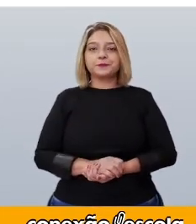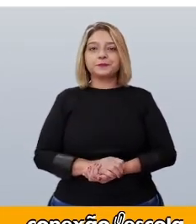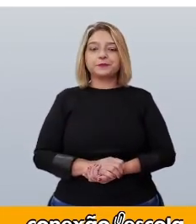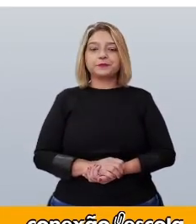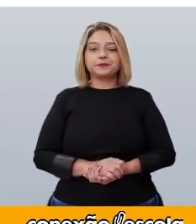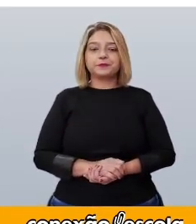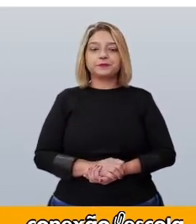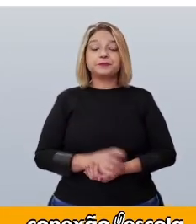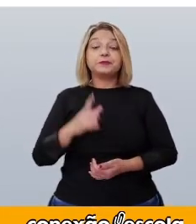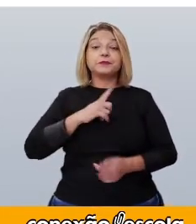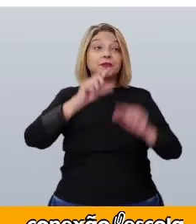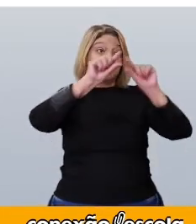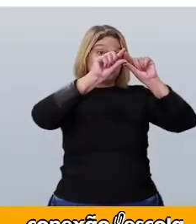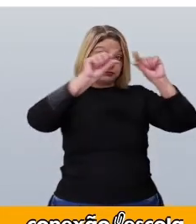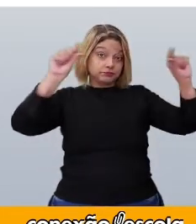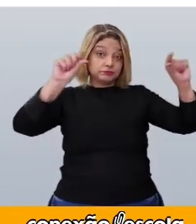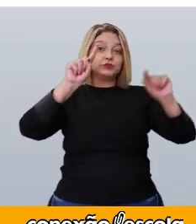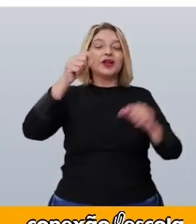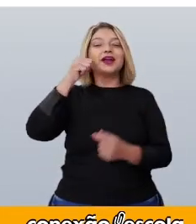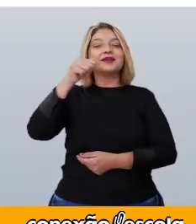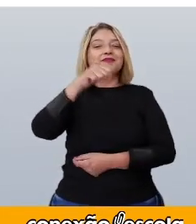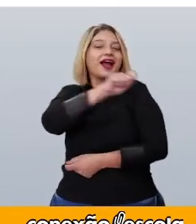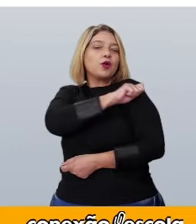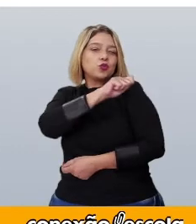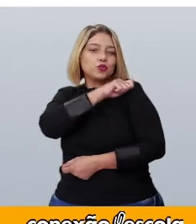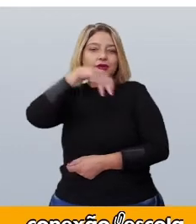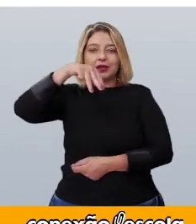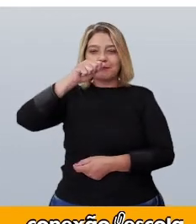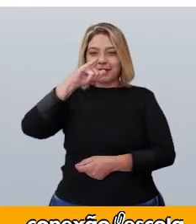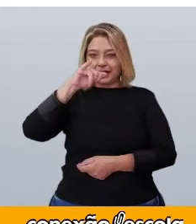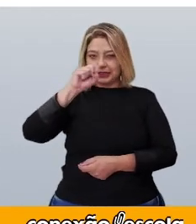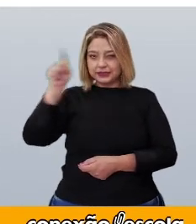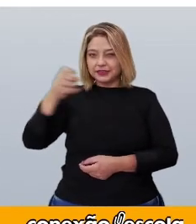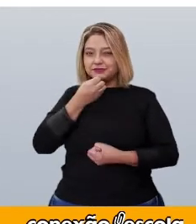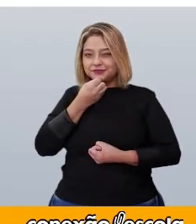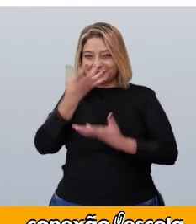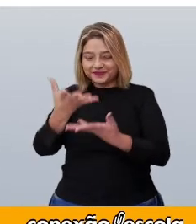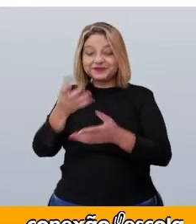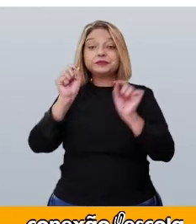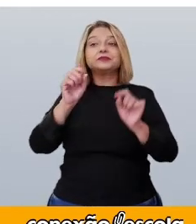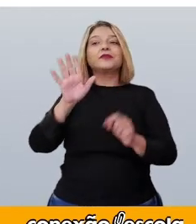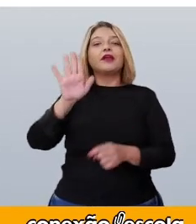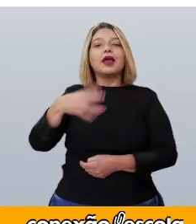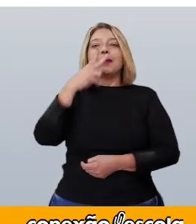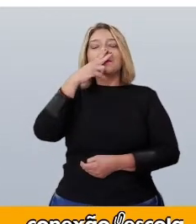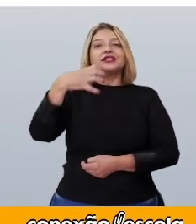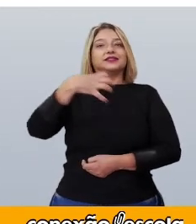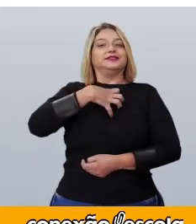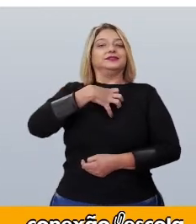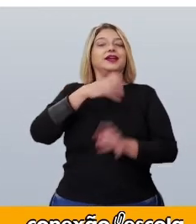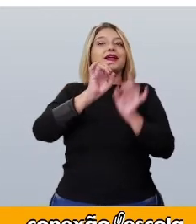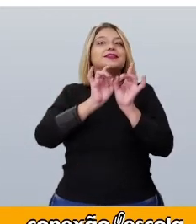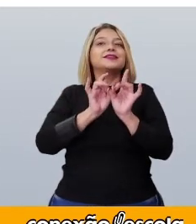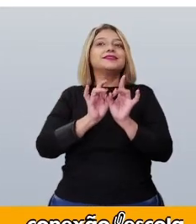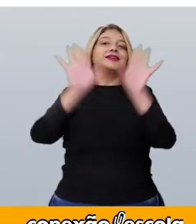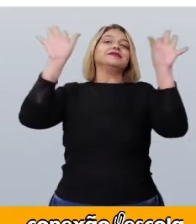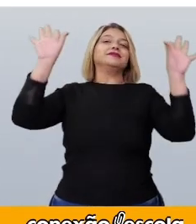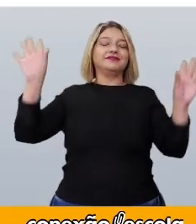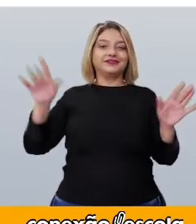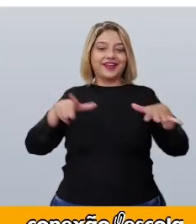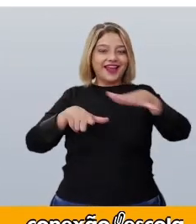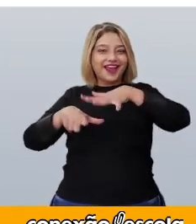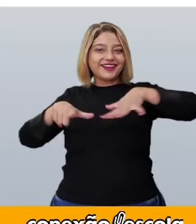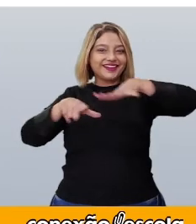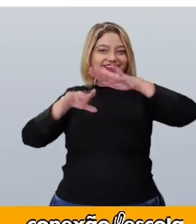Um trecho de uma fala da aluna Maísa. Foi uma forma de nos sentir livres da sala de aula.